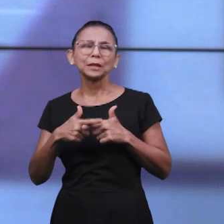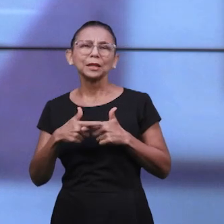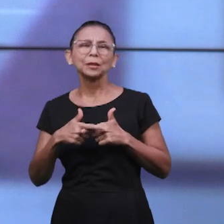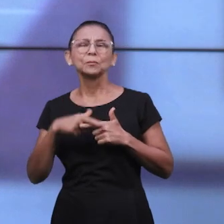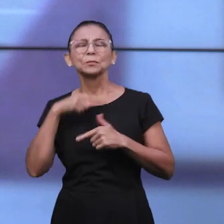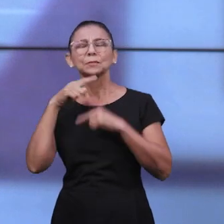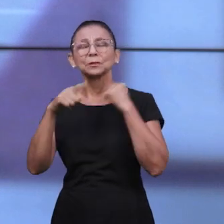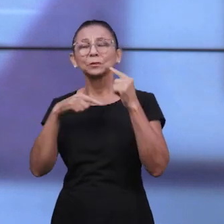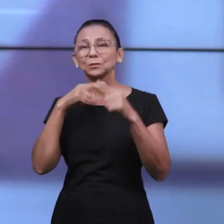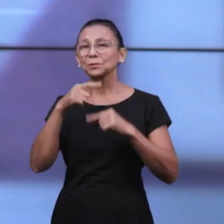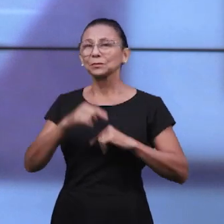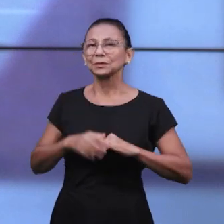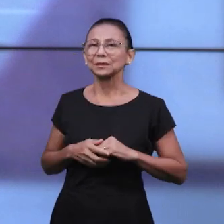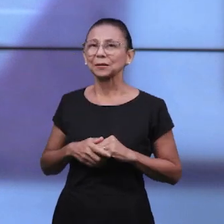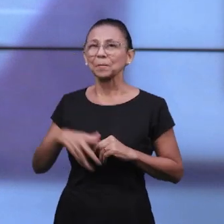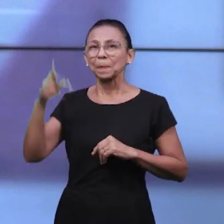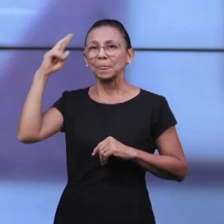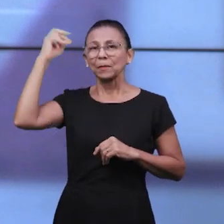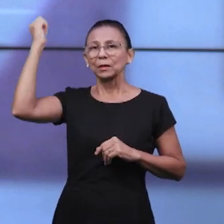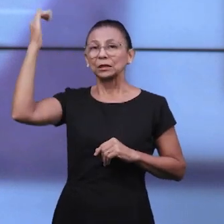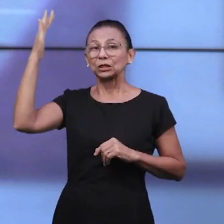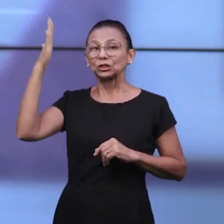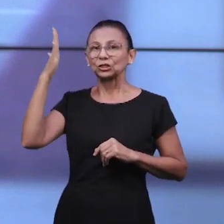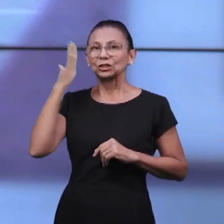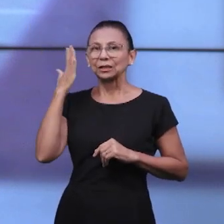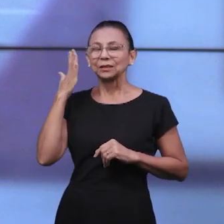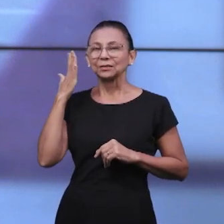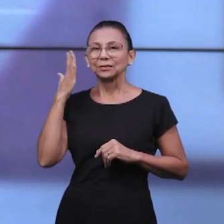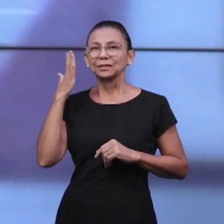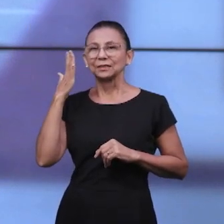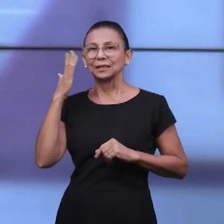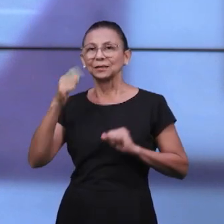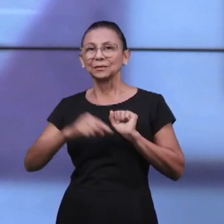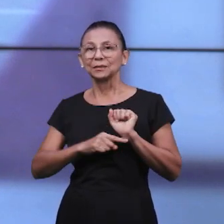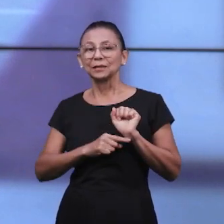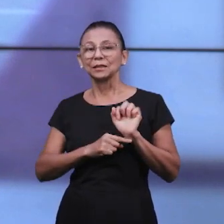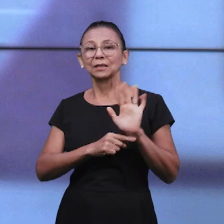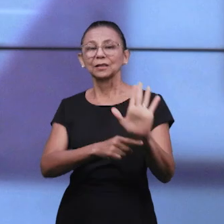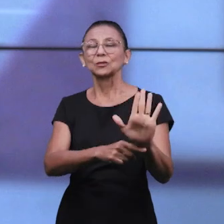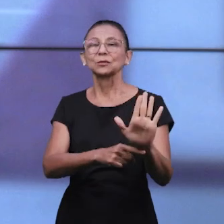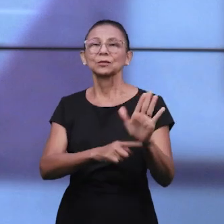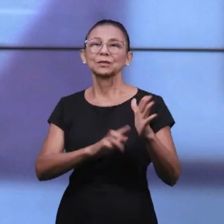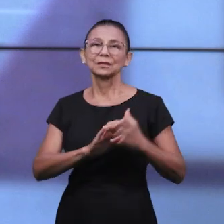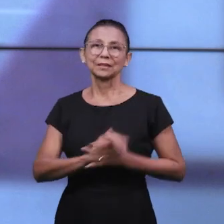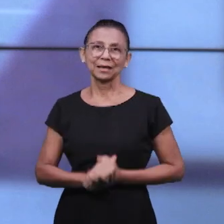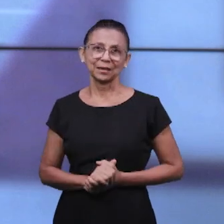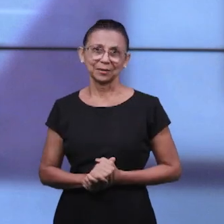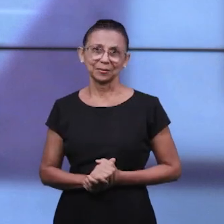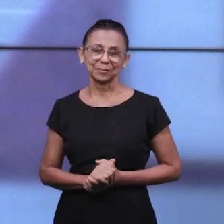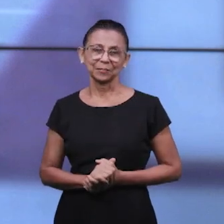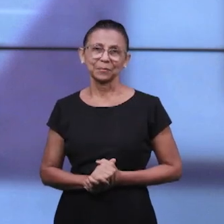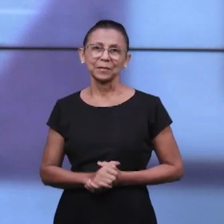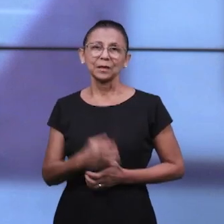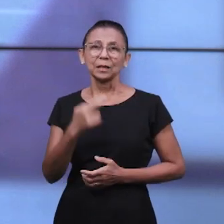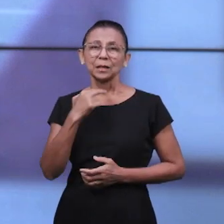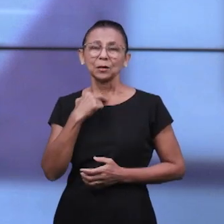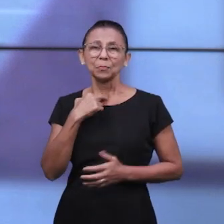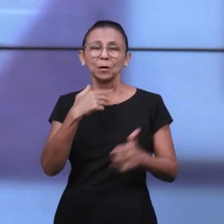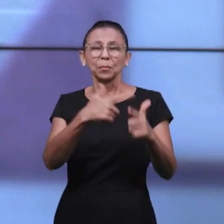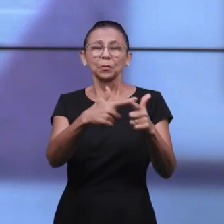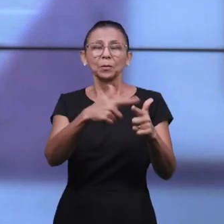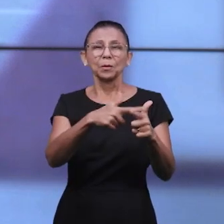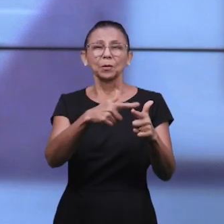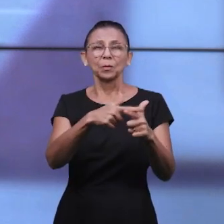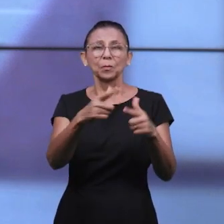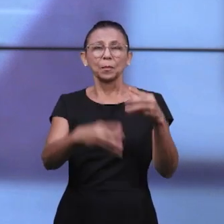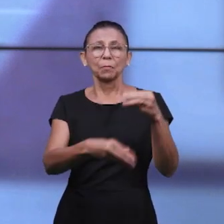O Senhor dará sabedoria para conduzir cada desafio sem deixar que se torne um grande problema. Não subestime o poder